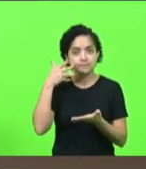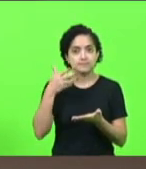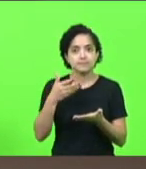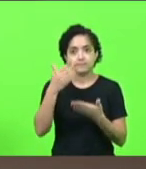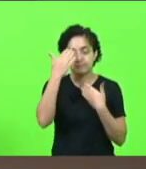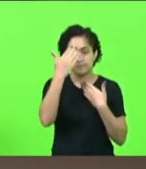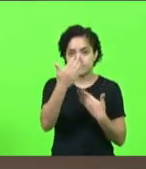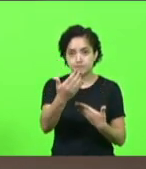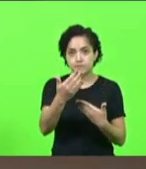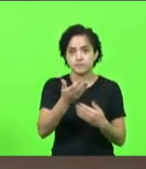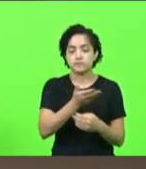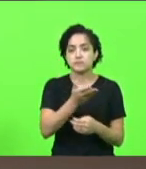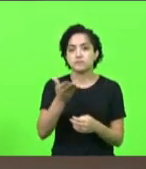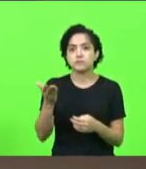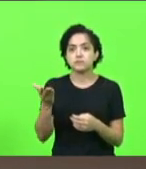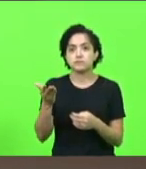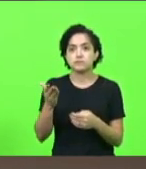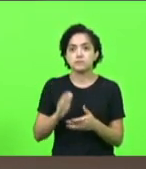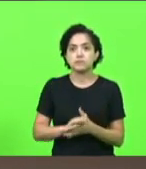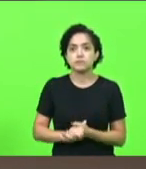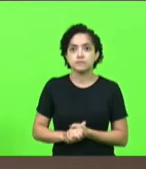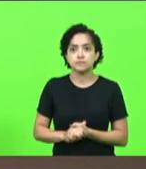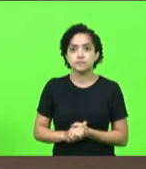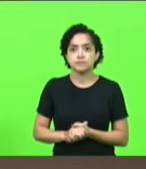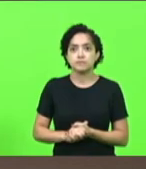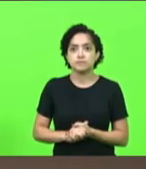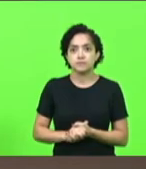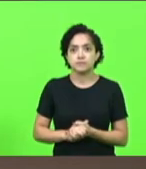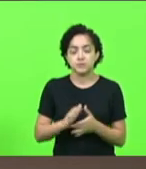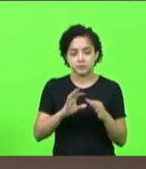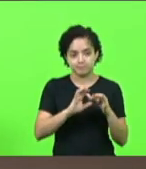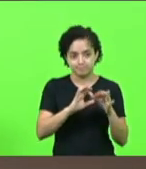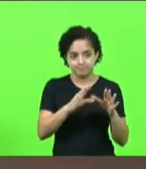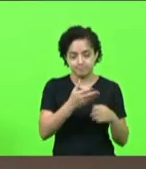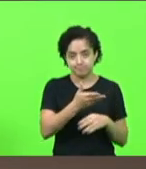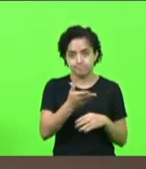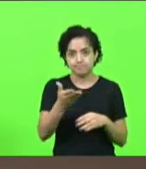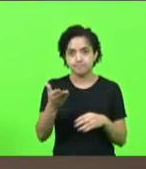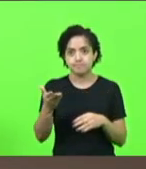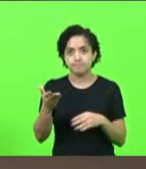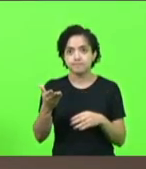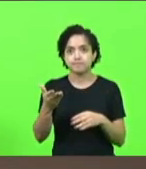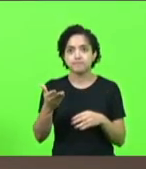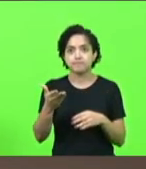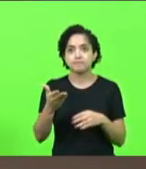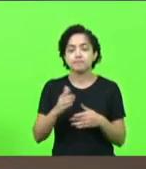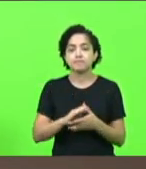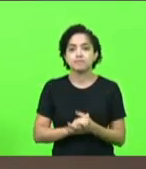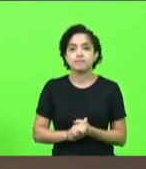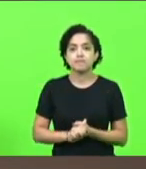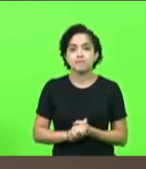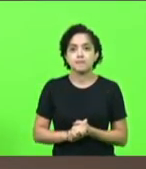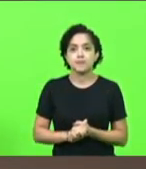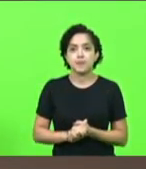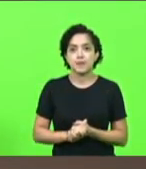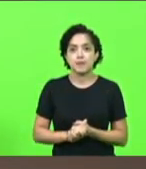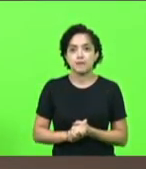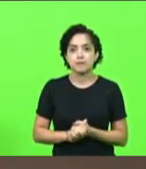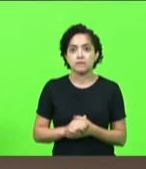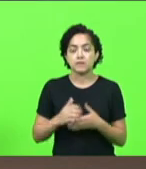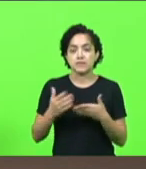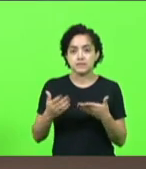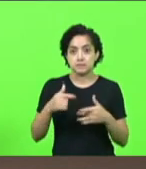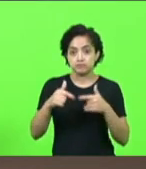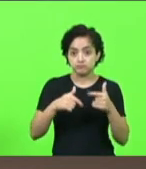obrigado a vocês e vocês estão liberados para poder fazer continuar esse belo trabalho de vocês aliás são